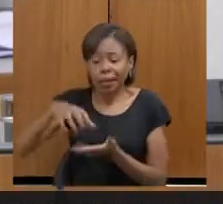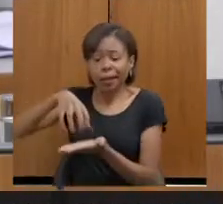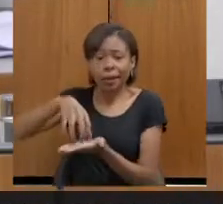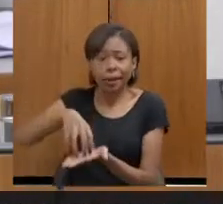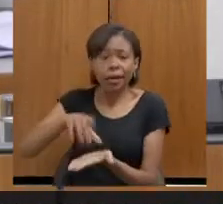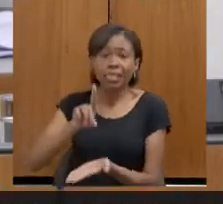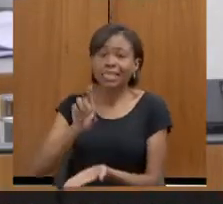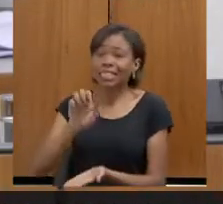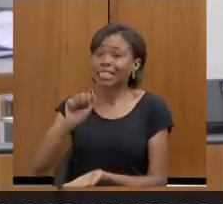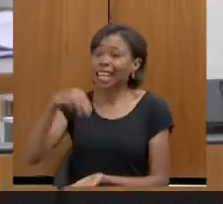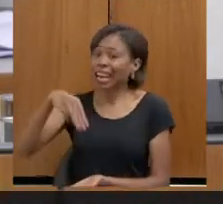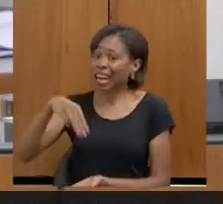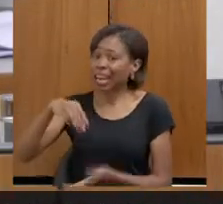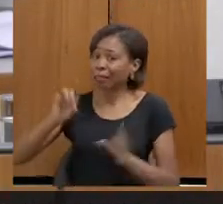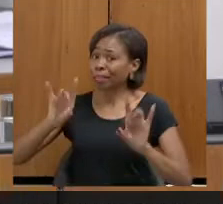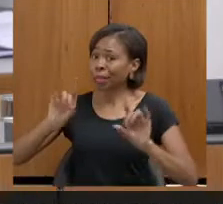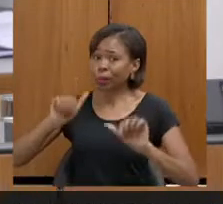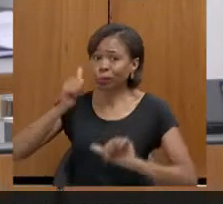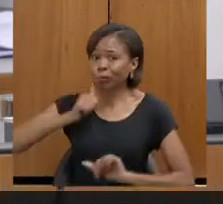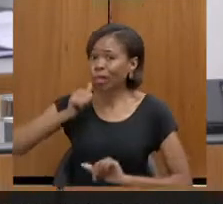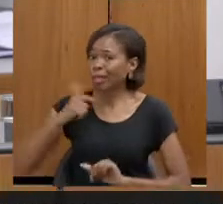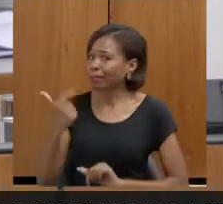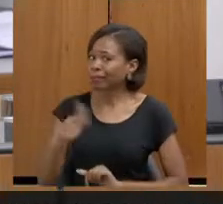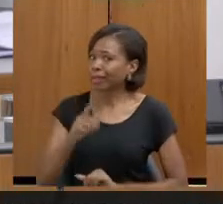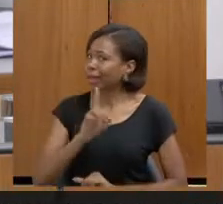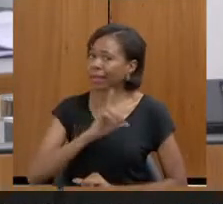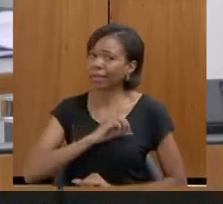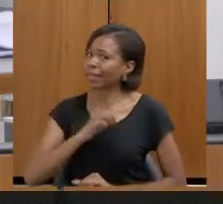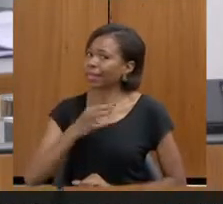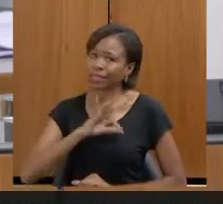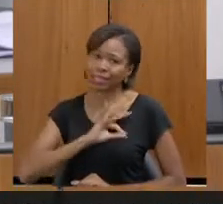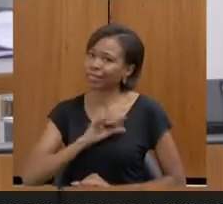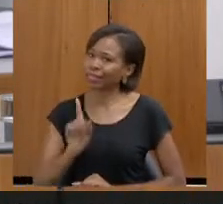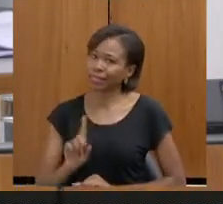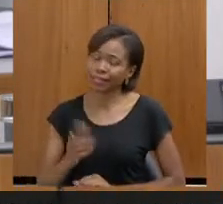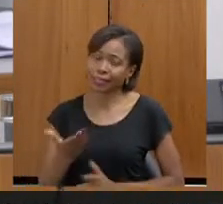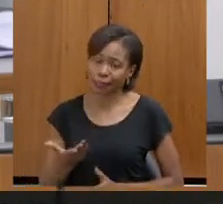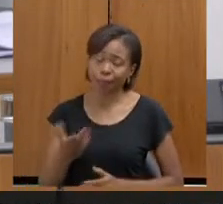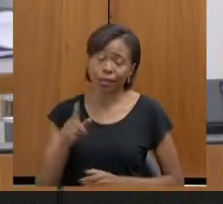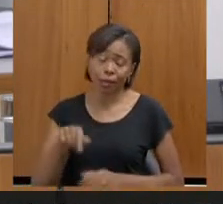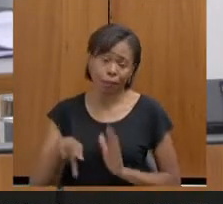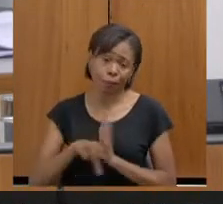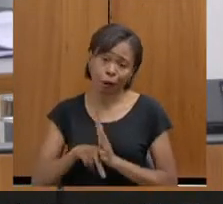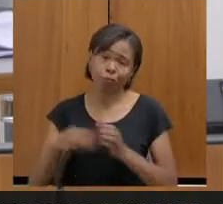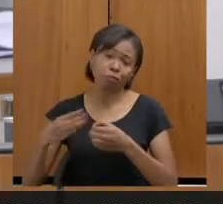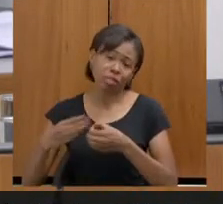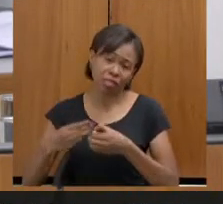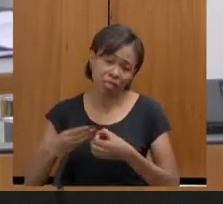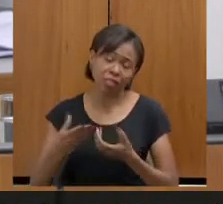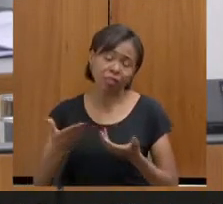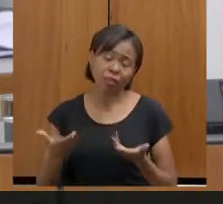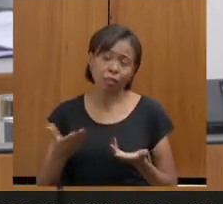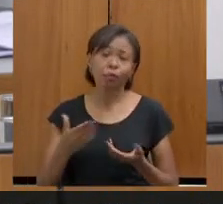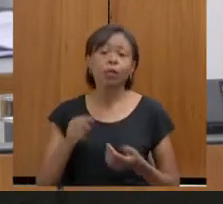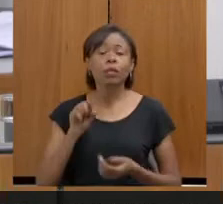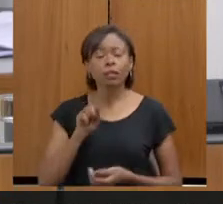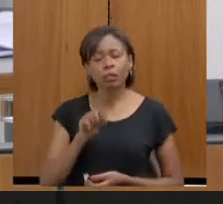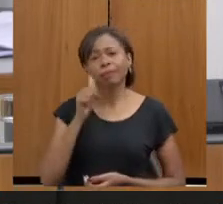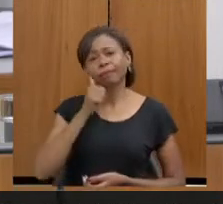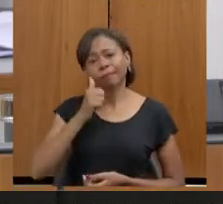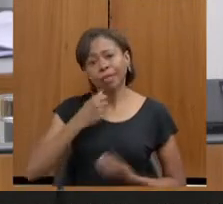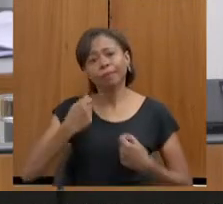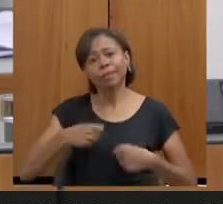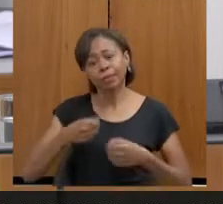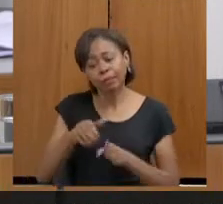uma delegacia de município, uma delegacia de comarca, mas para que ela possa também ser